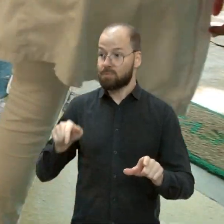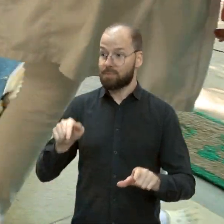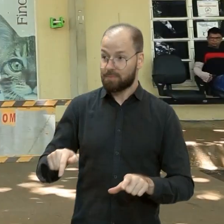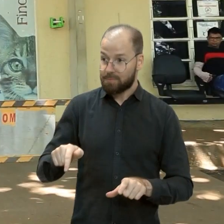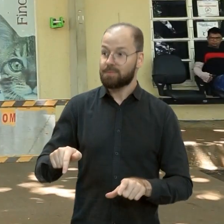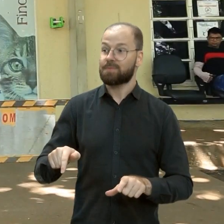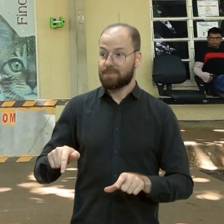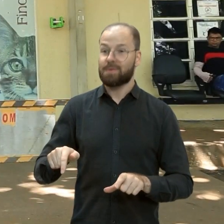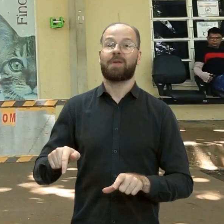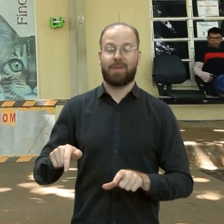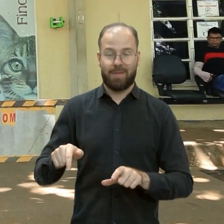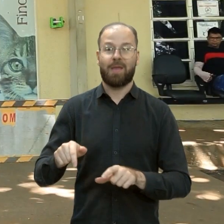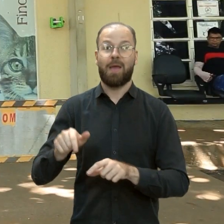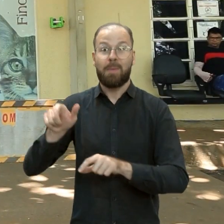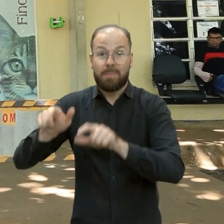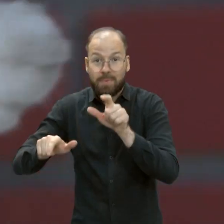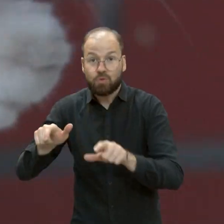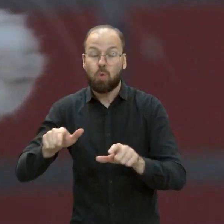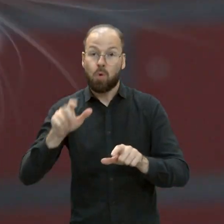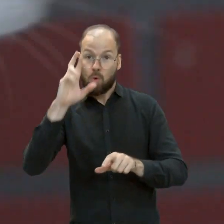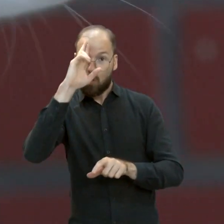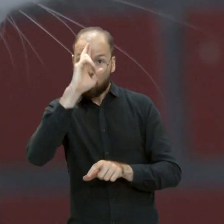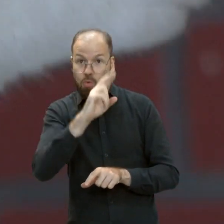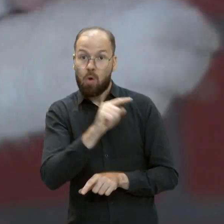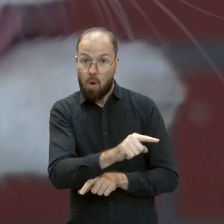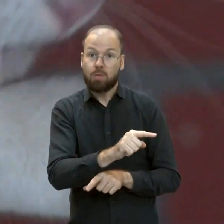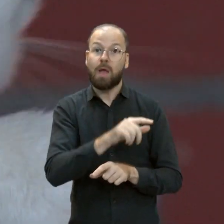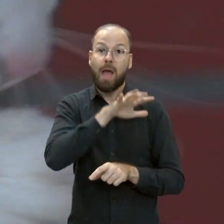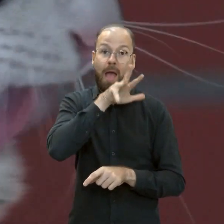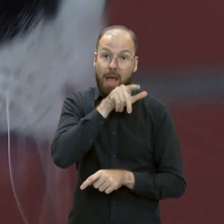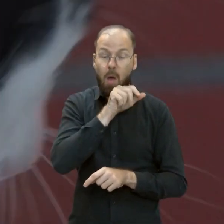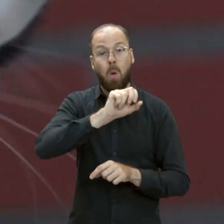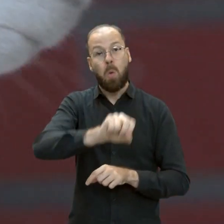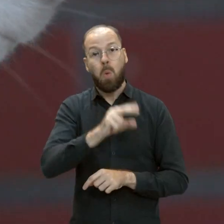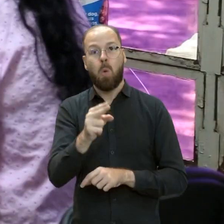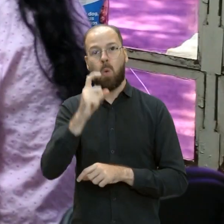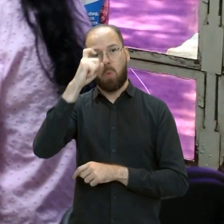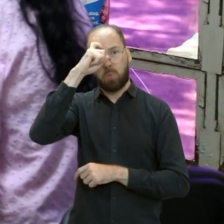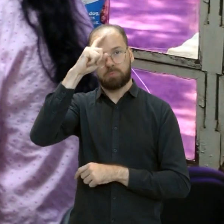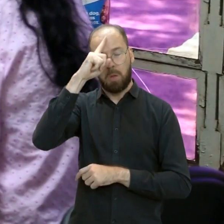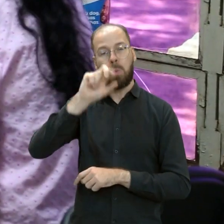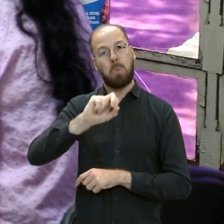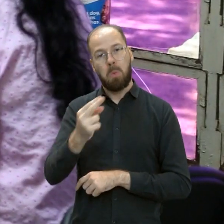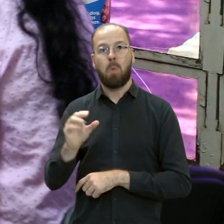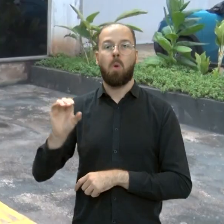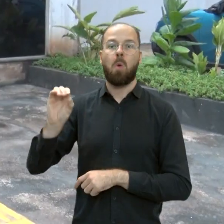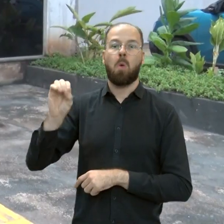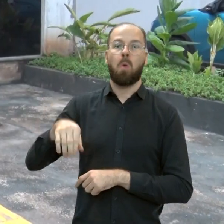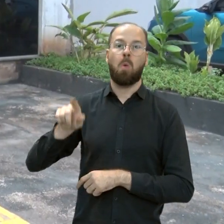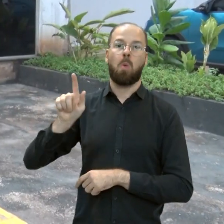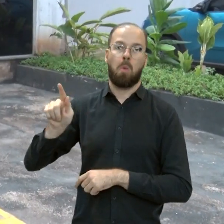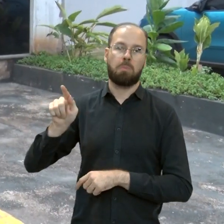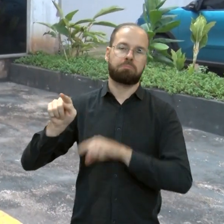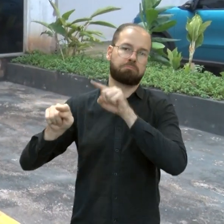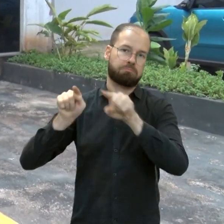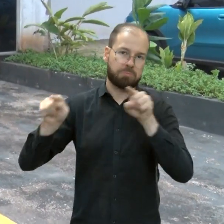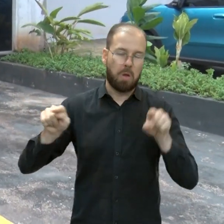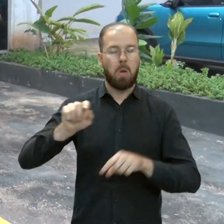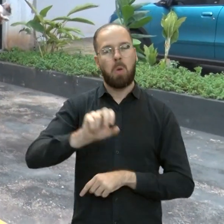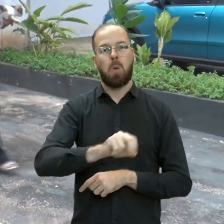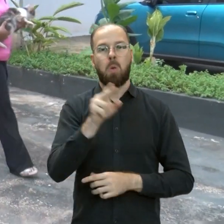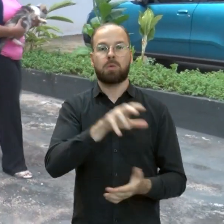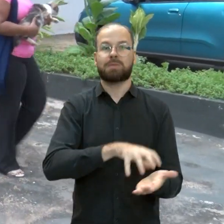do tutor ou então para hospitais, organizações não governamentais, clínicas veterinárias ou centros de